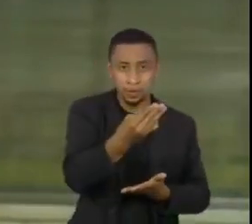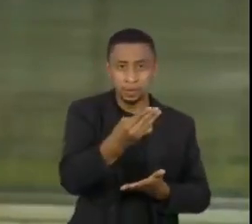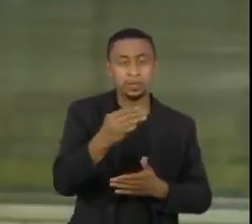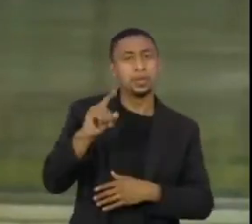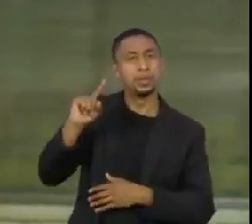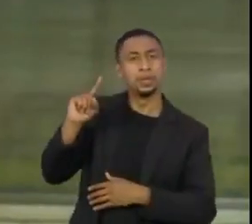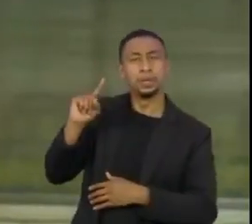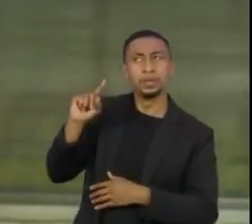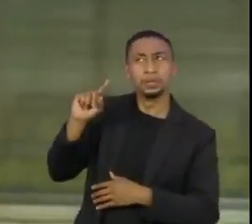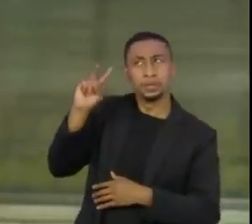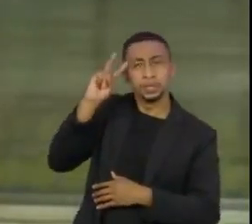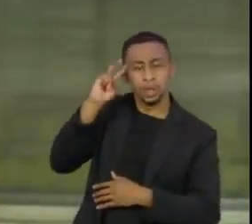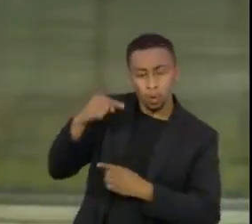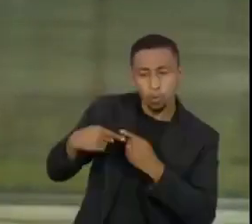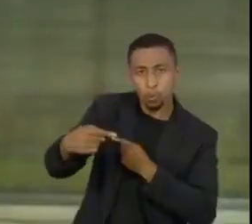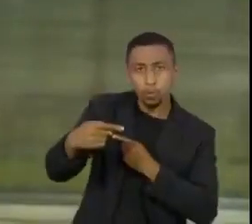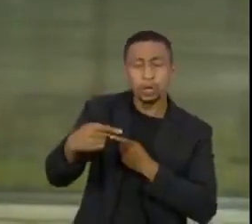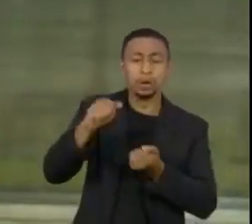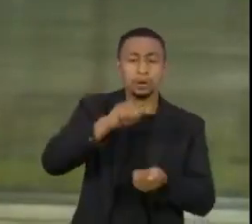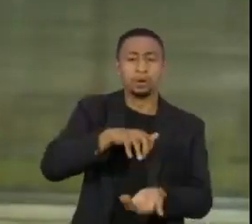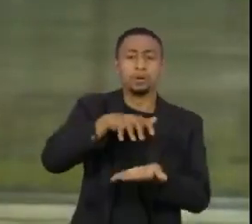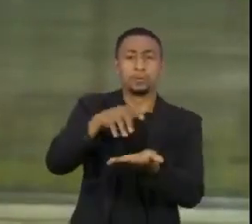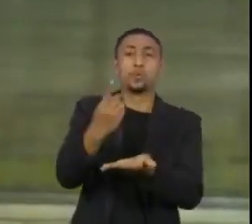entregar mais 1 milhão de doses da vacina do Butantan. aí aí